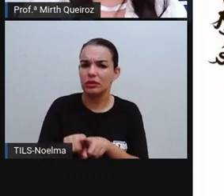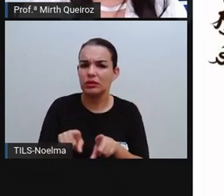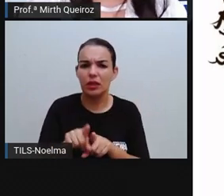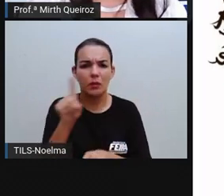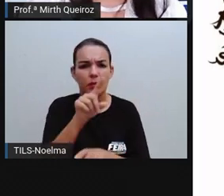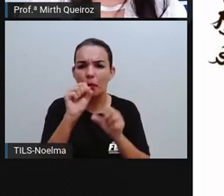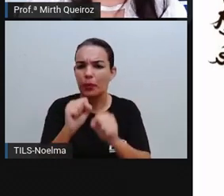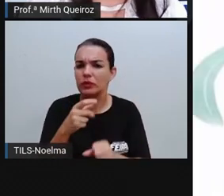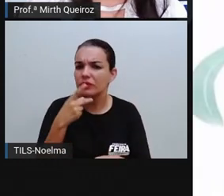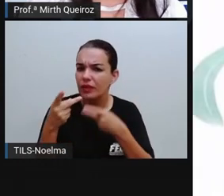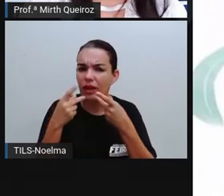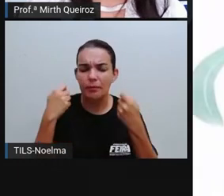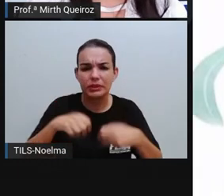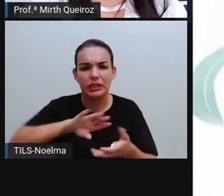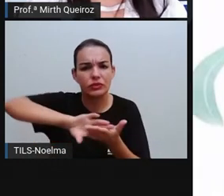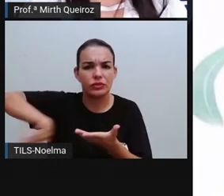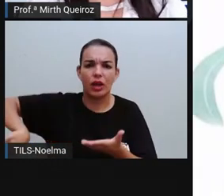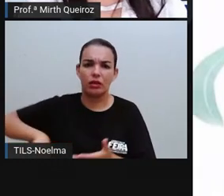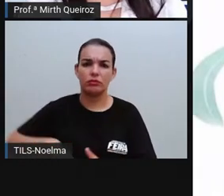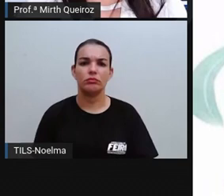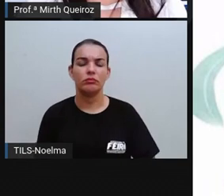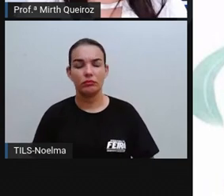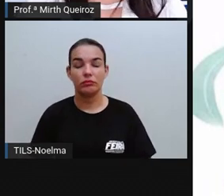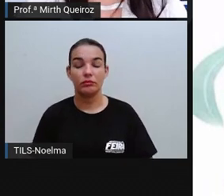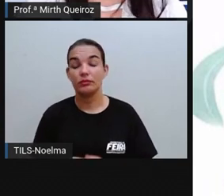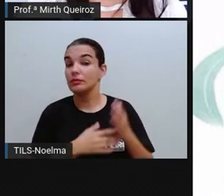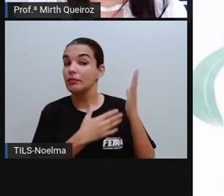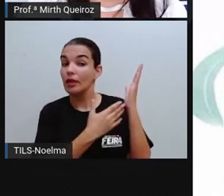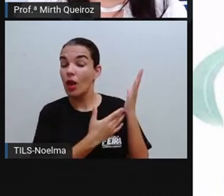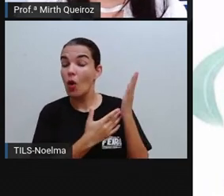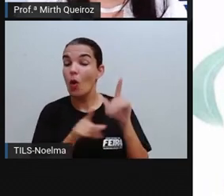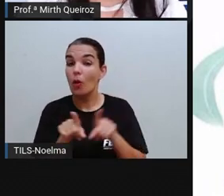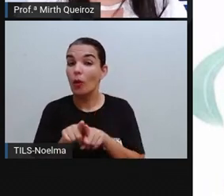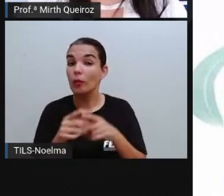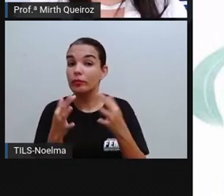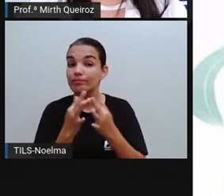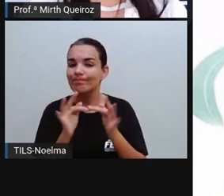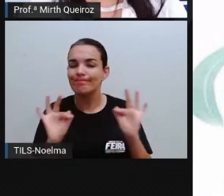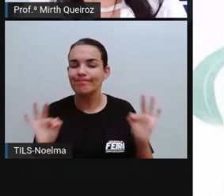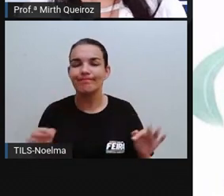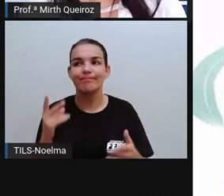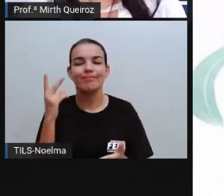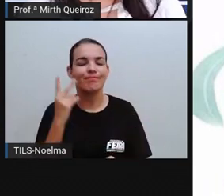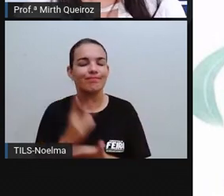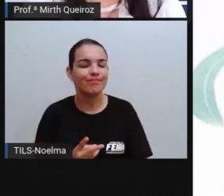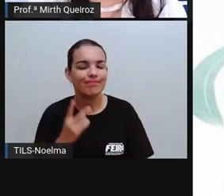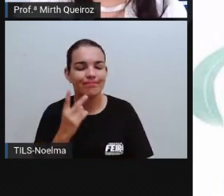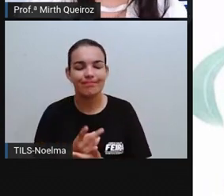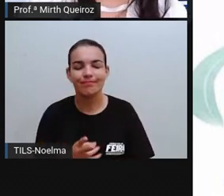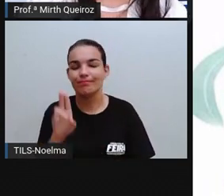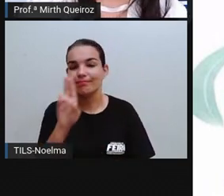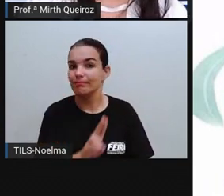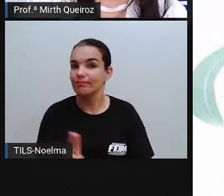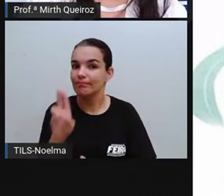não deve ser usada. Outra expressão muito utilizada é a expressão meia